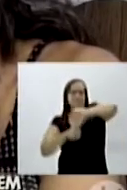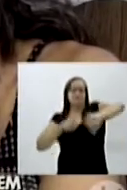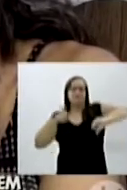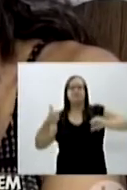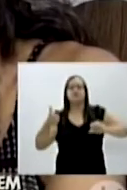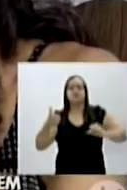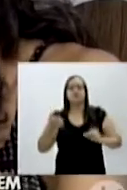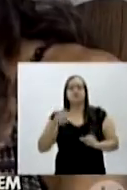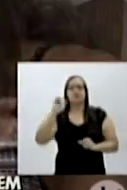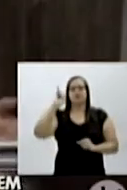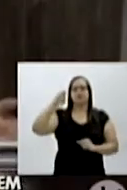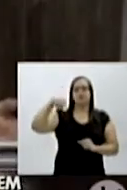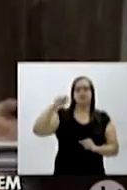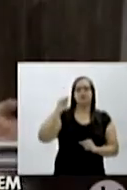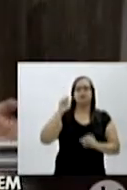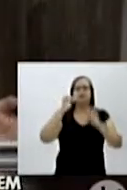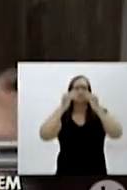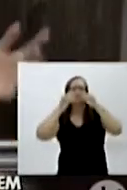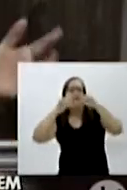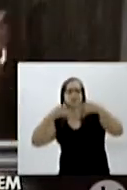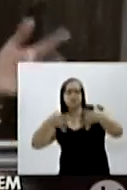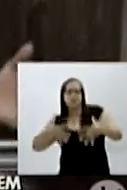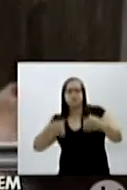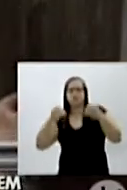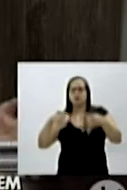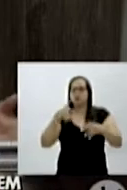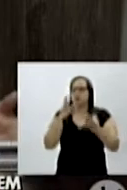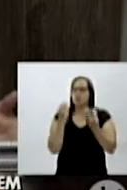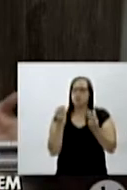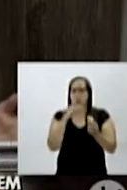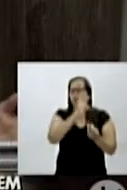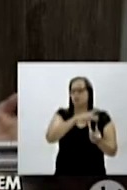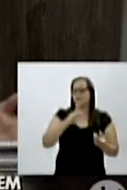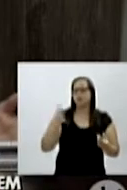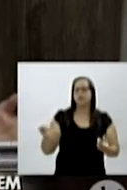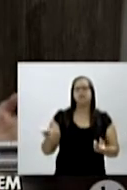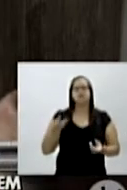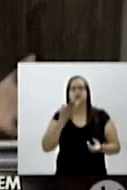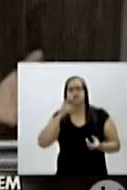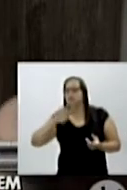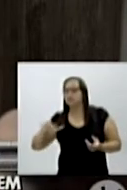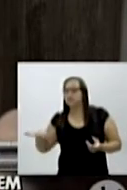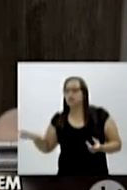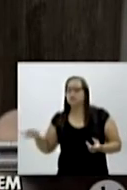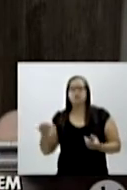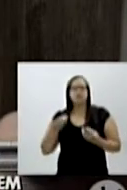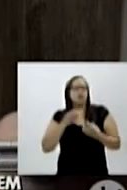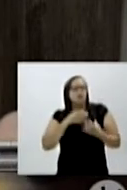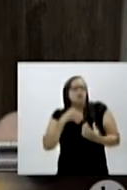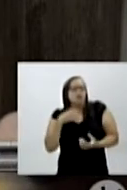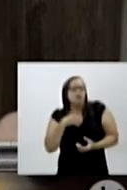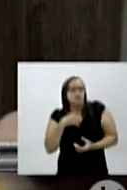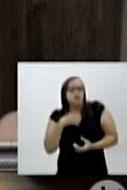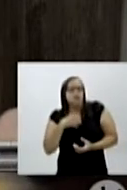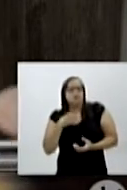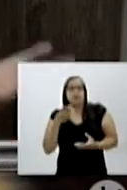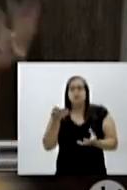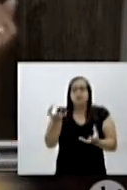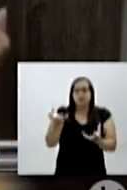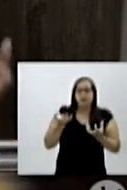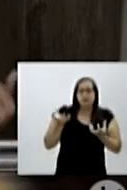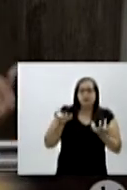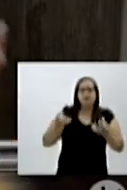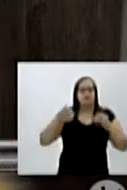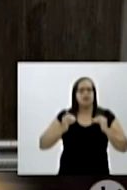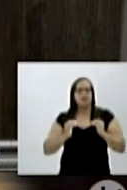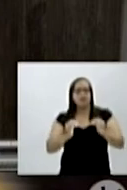foi a da Ingrid. Aí eu expliquei para um monte de gente, um monte de professores, que eu tinha essa luna e muitos deles se comoveram demais. Pediram para